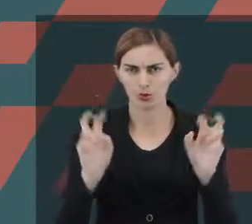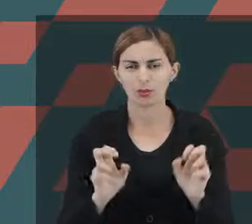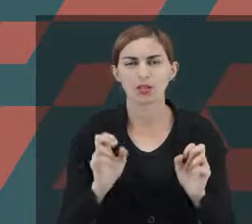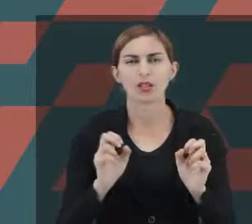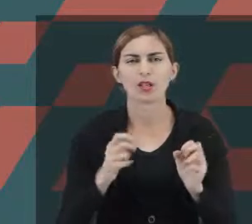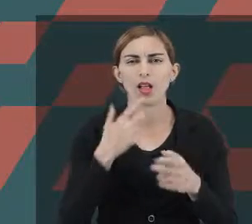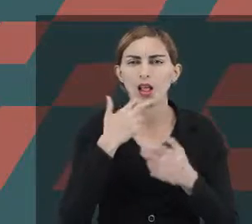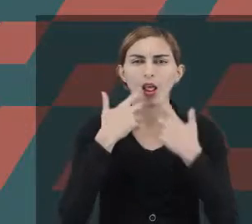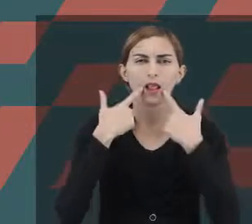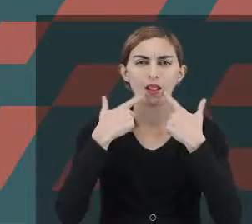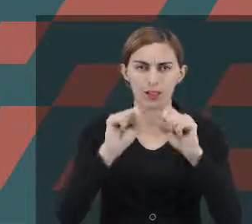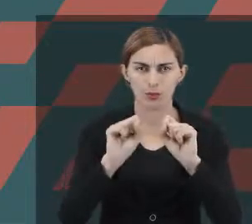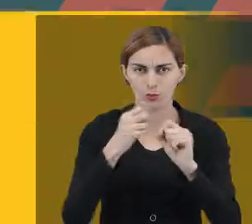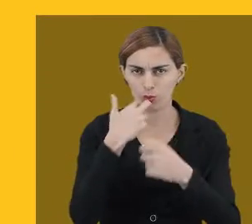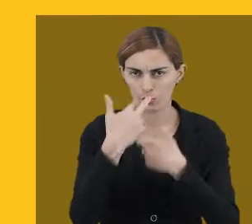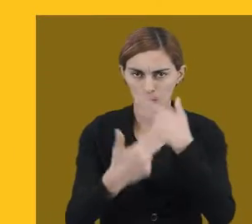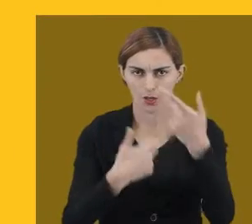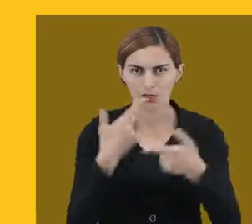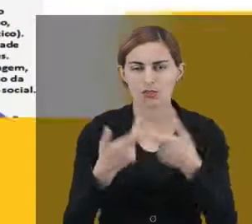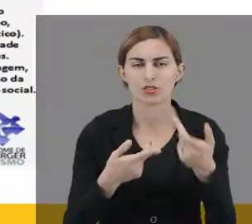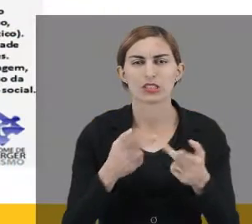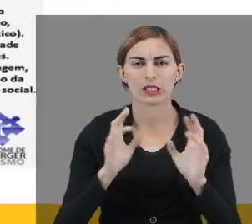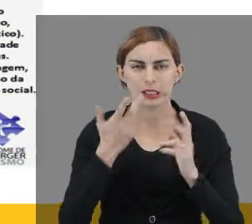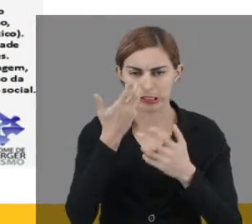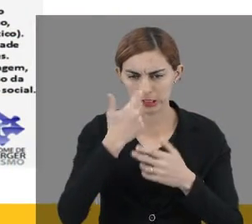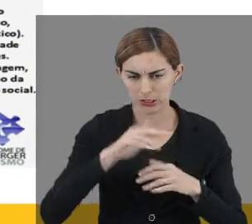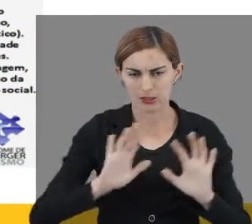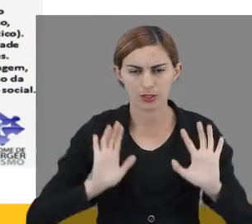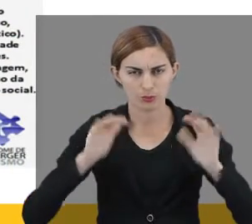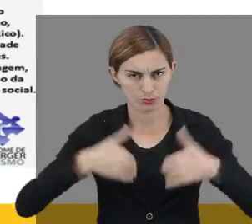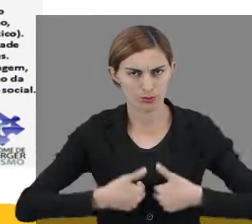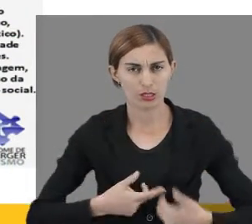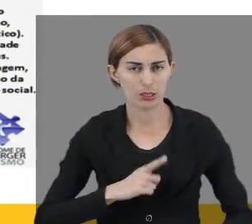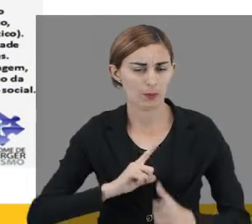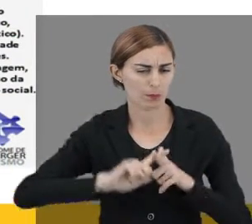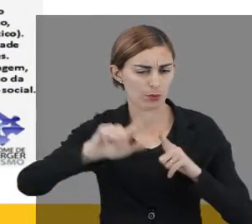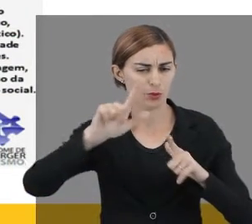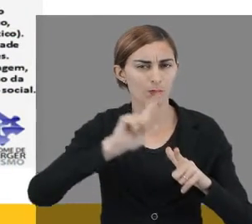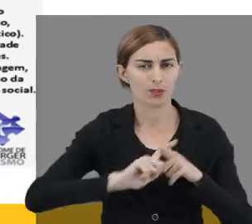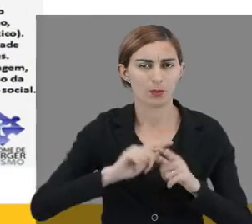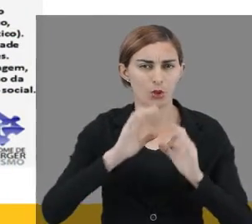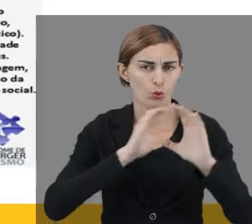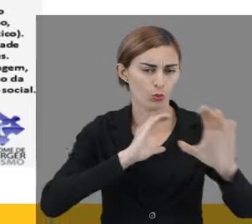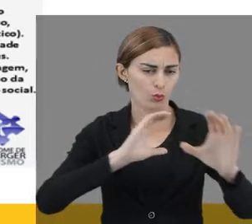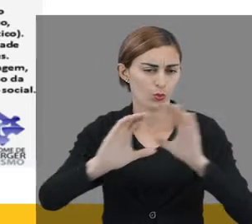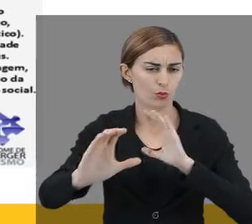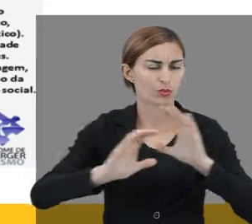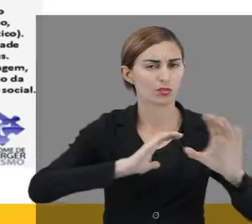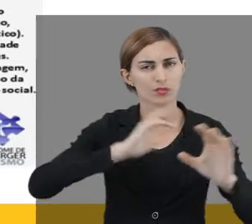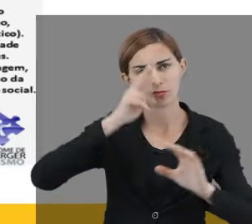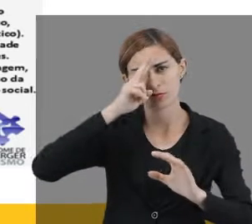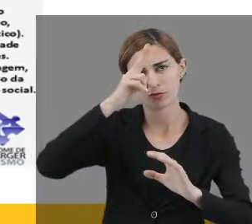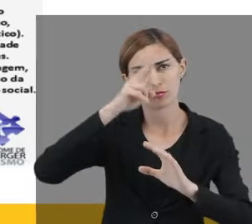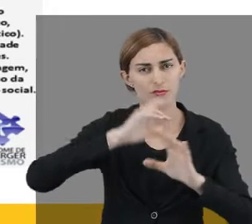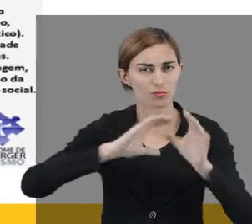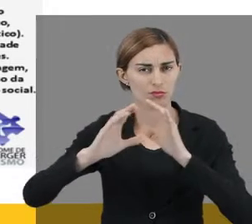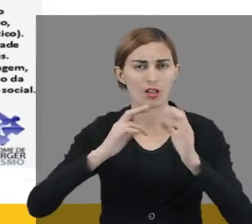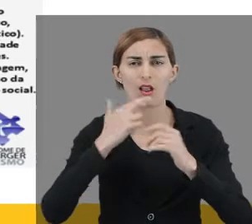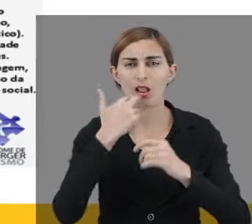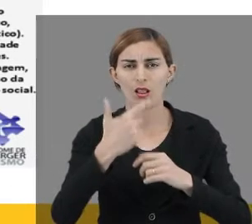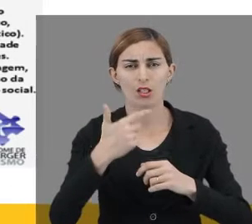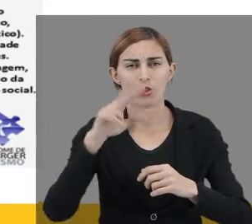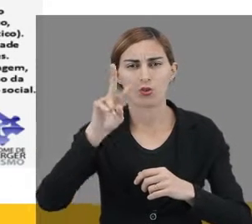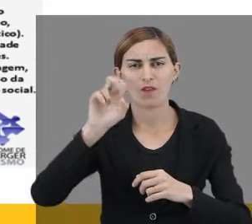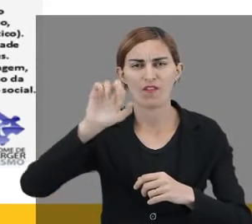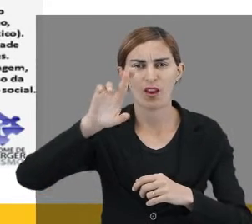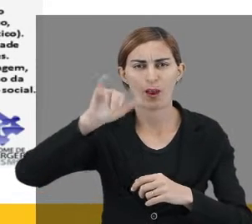gente se ater é em relação à linguagem. Crianças com autismo têm um problema muito grande com a comunicação. Tanto com a linguagem